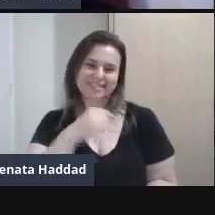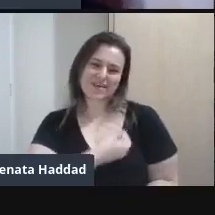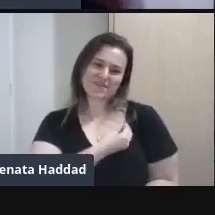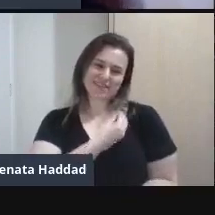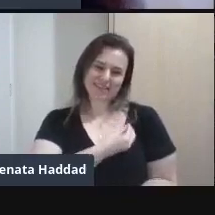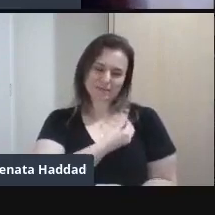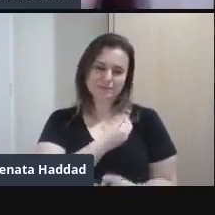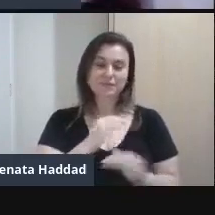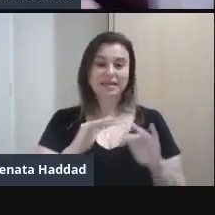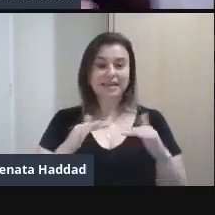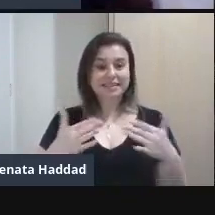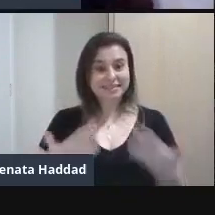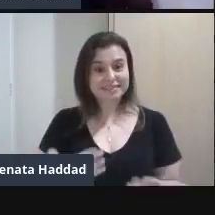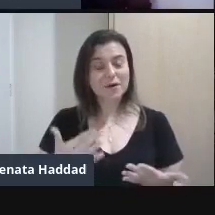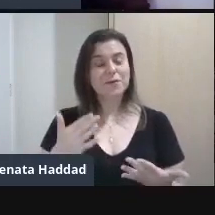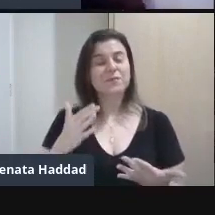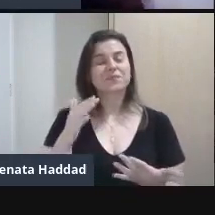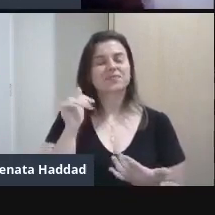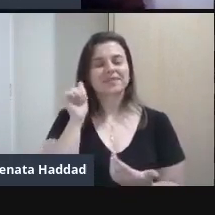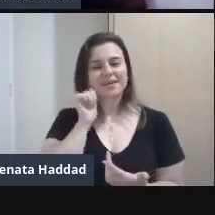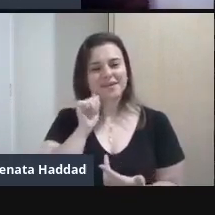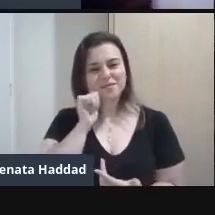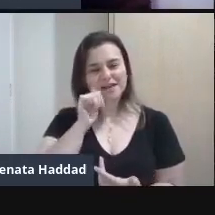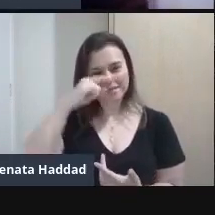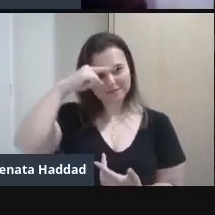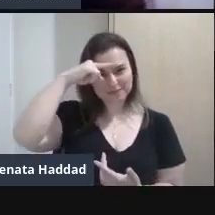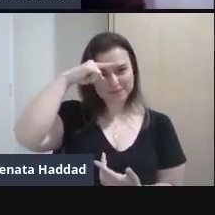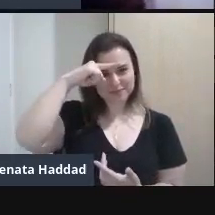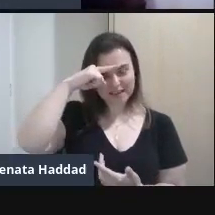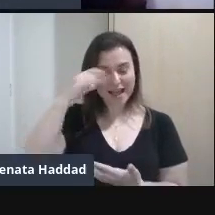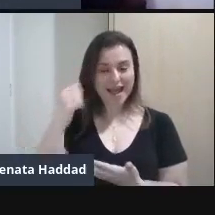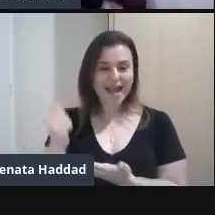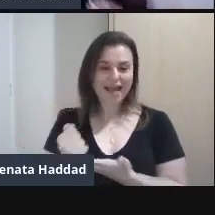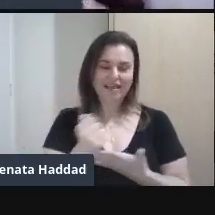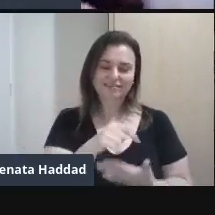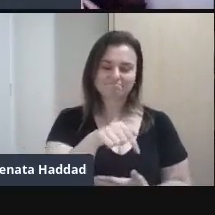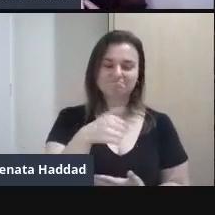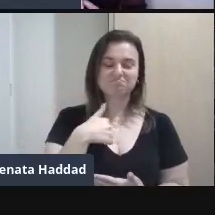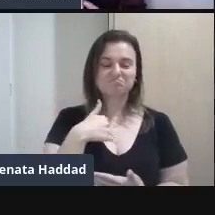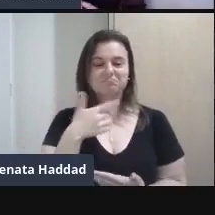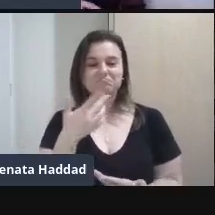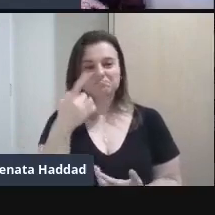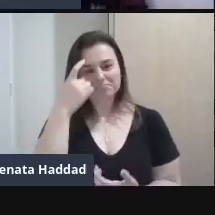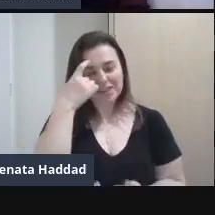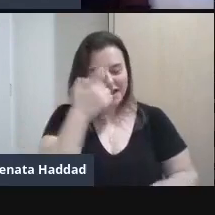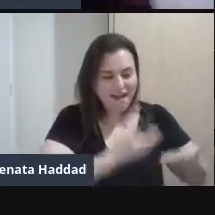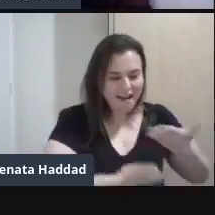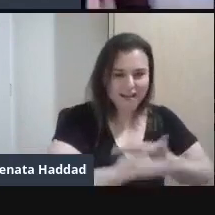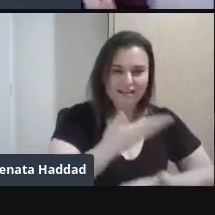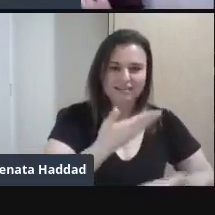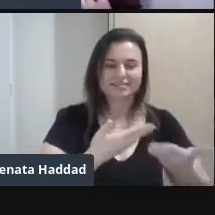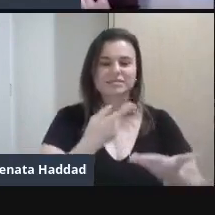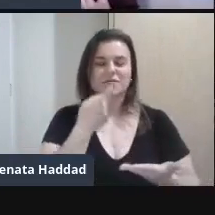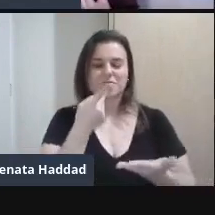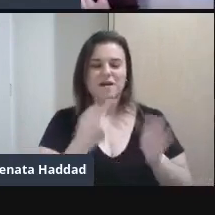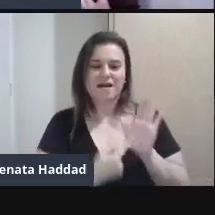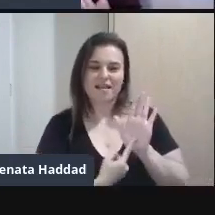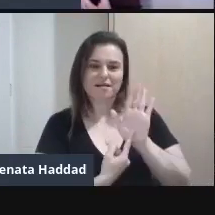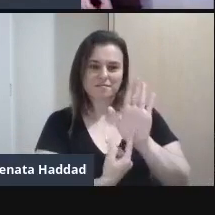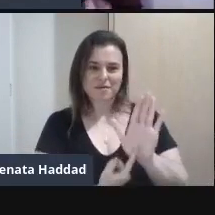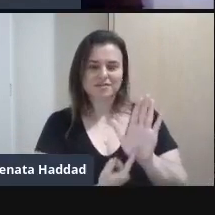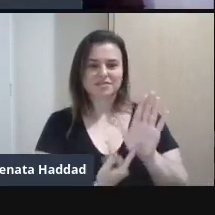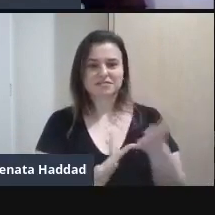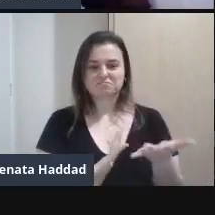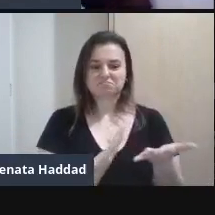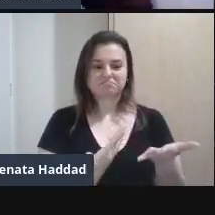Traz Fortemente No seu trabalho Essas relações Tanto as relações Paternas E maternas